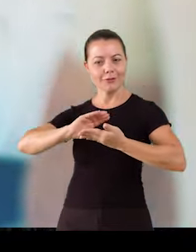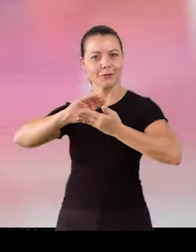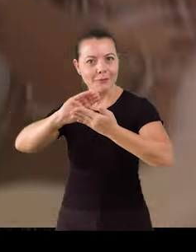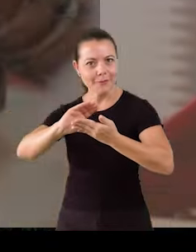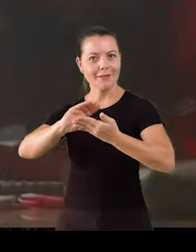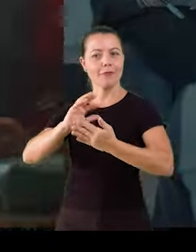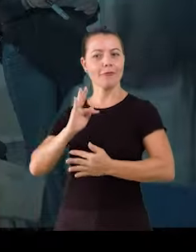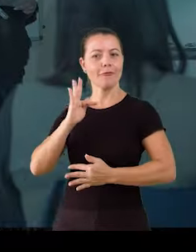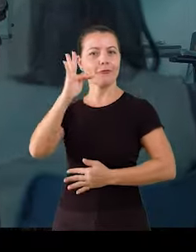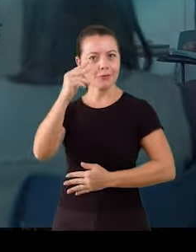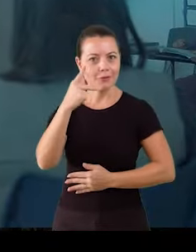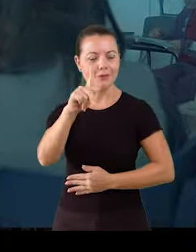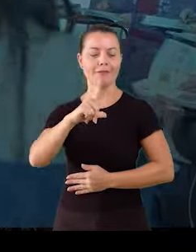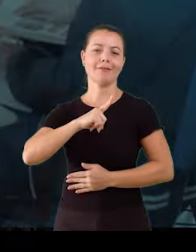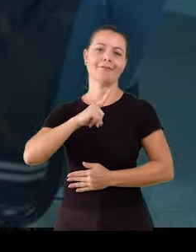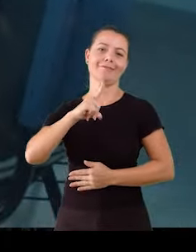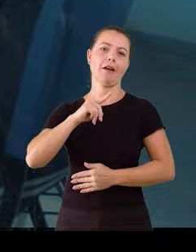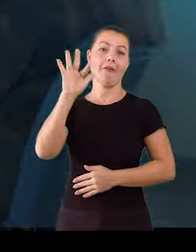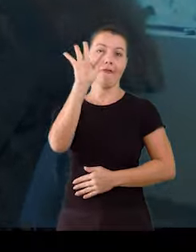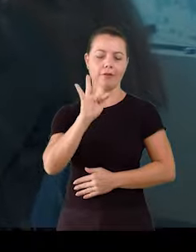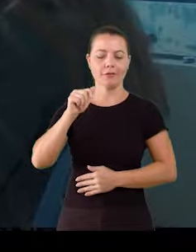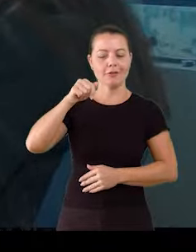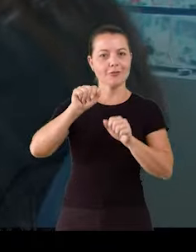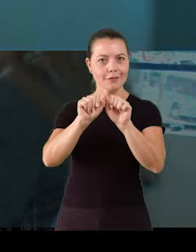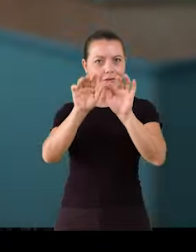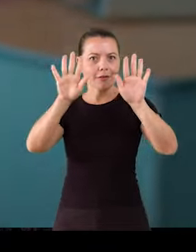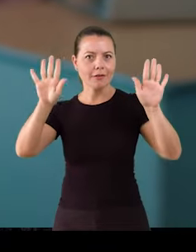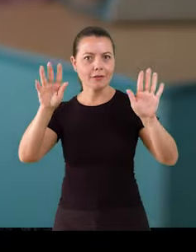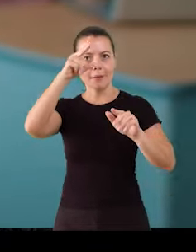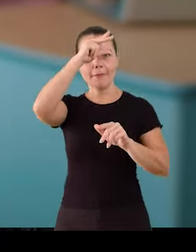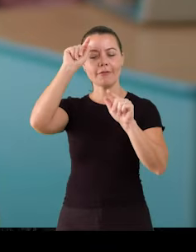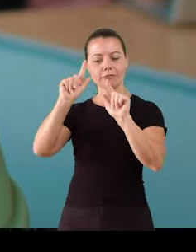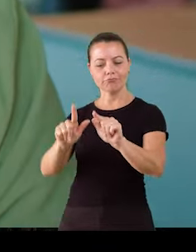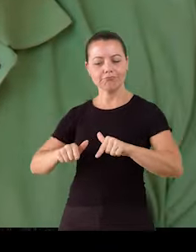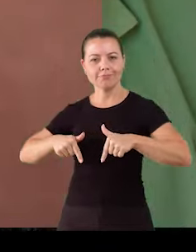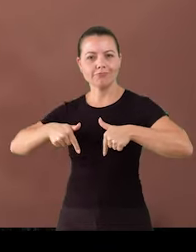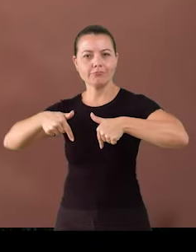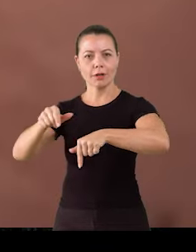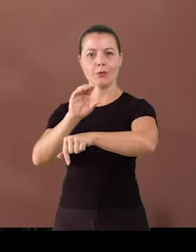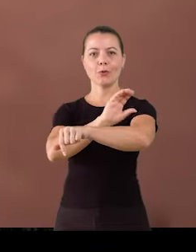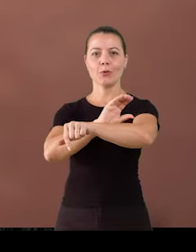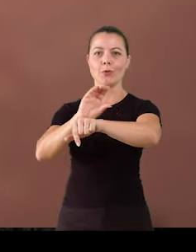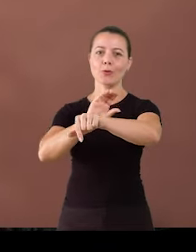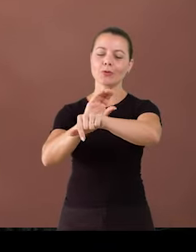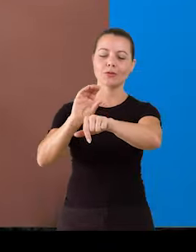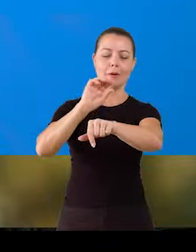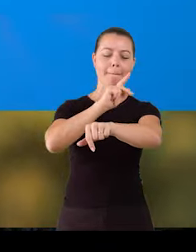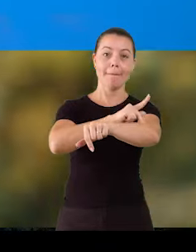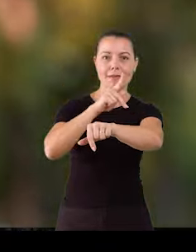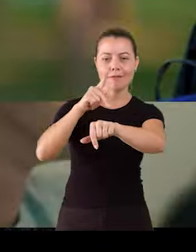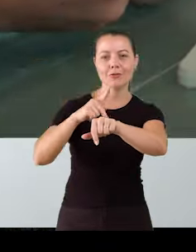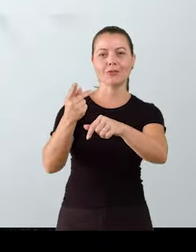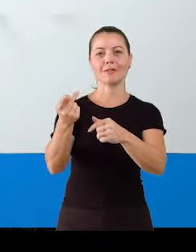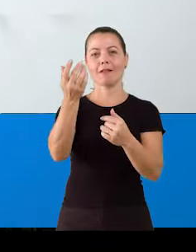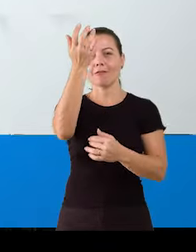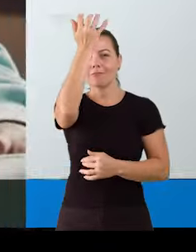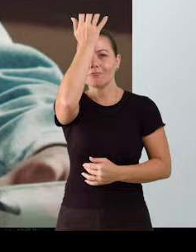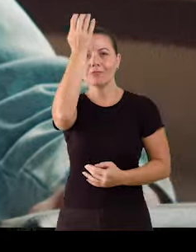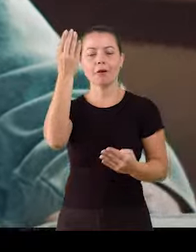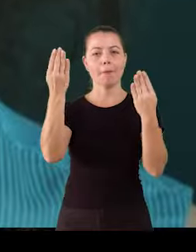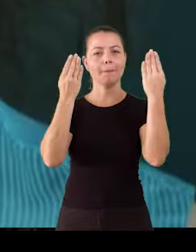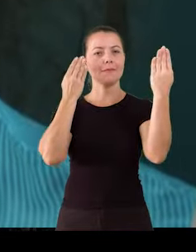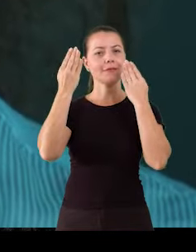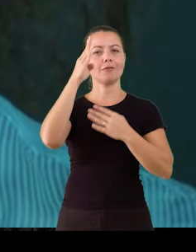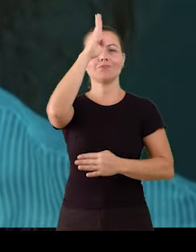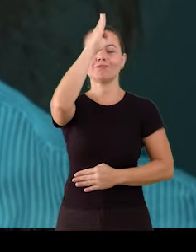seu futuro. A Faculdade Municipal de Guarulhos é uma iniciativa da Prefeitura e agora oferece cursos de pedagogia, enfermagem